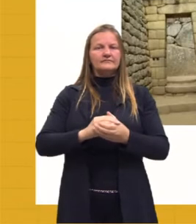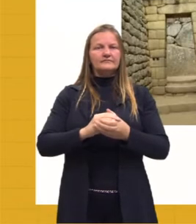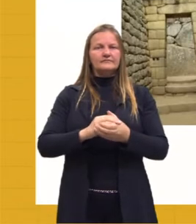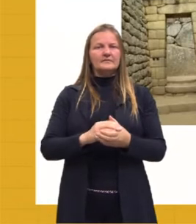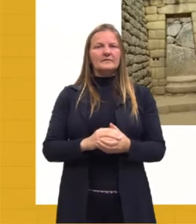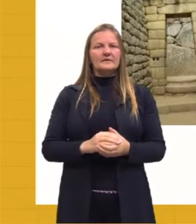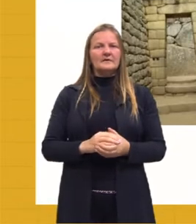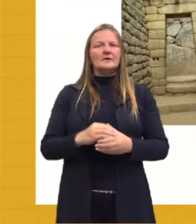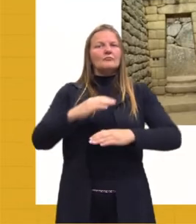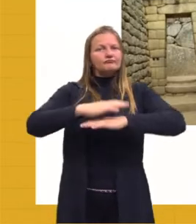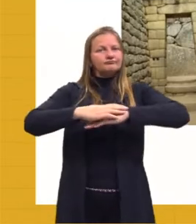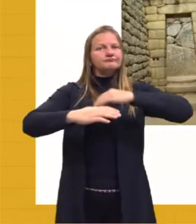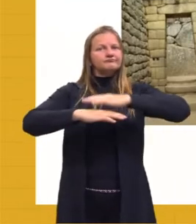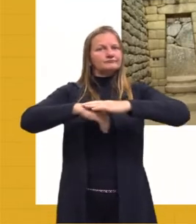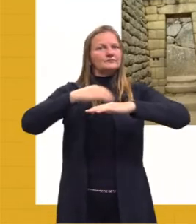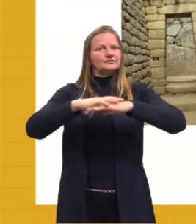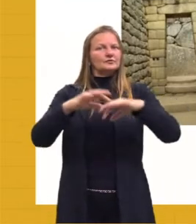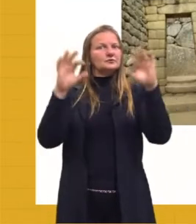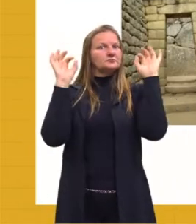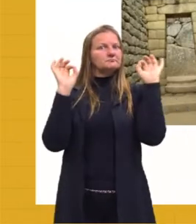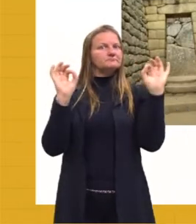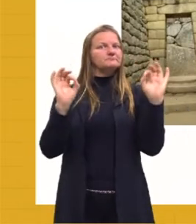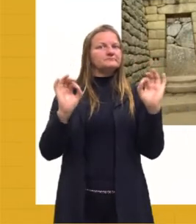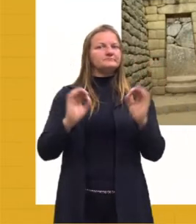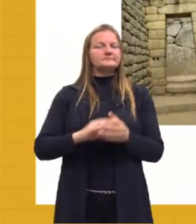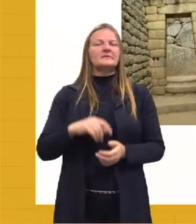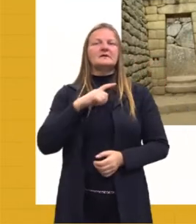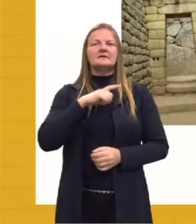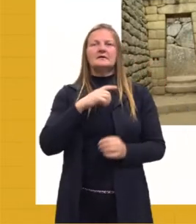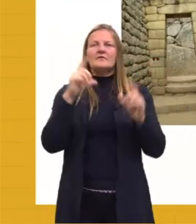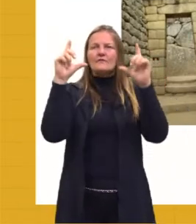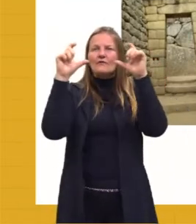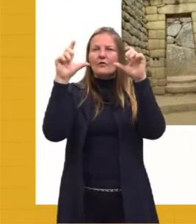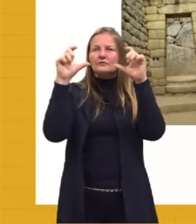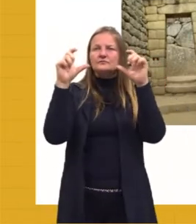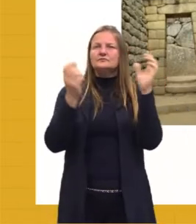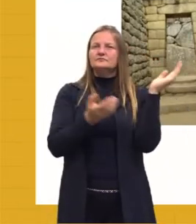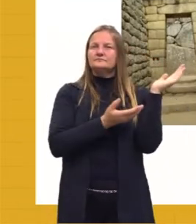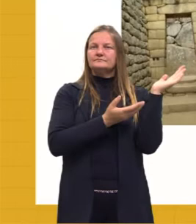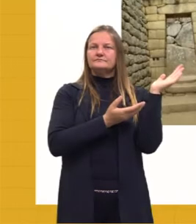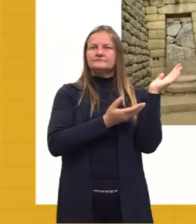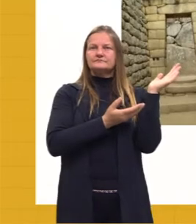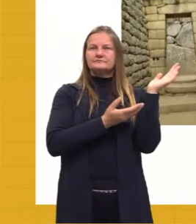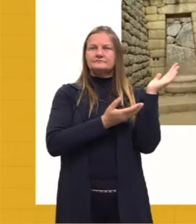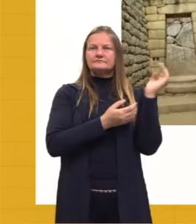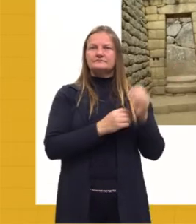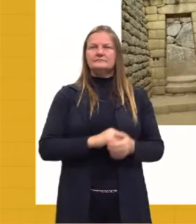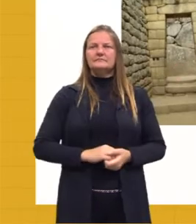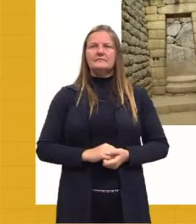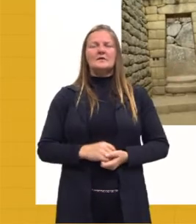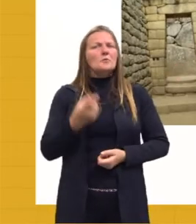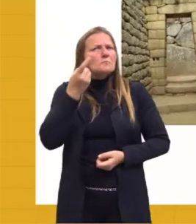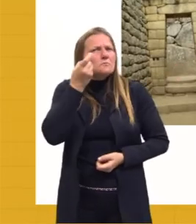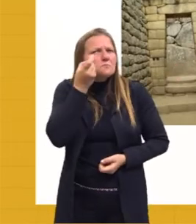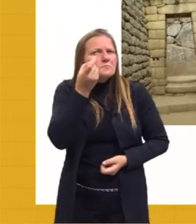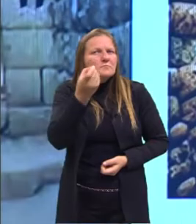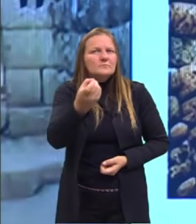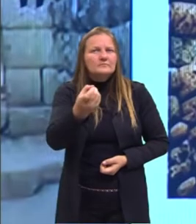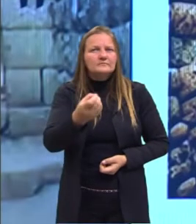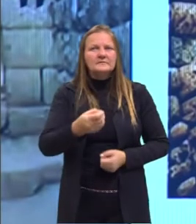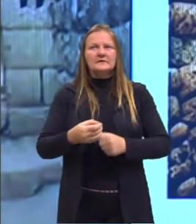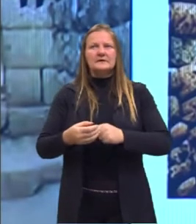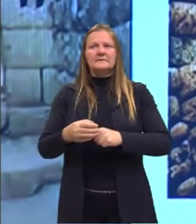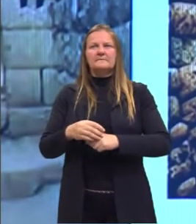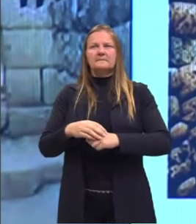edificar suas construções. Então, nós temos aqui uma foto, uma imagem, que é muito interessante, que tem essa